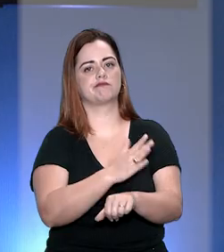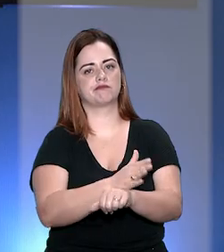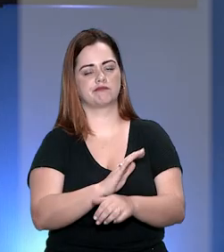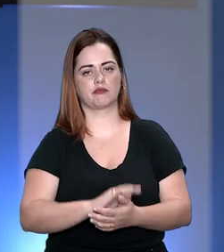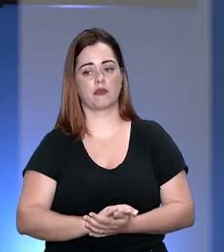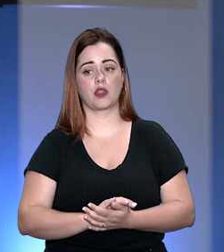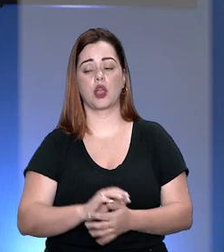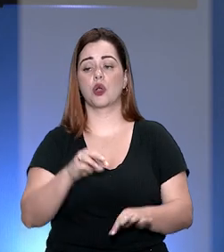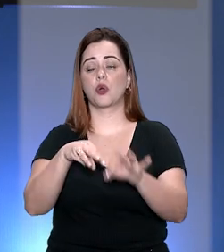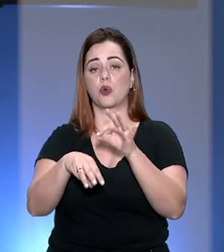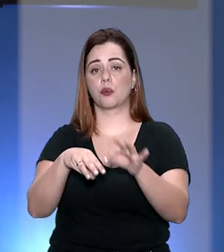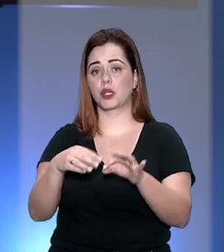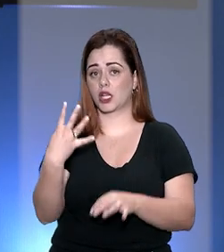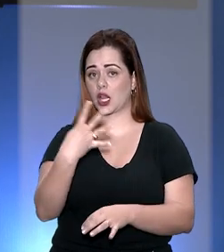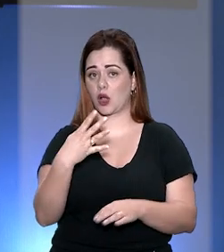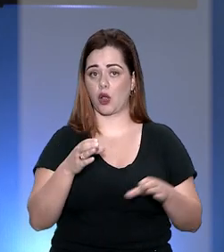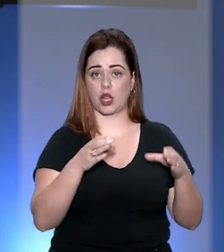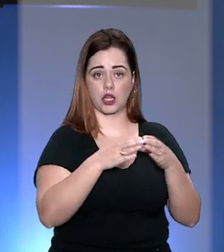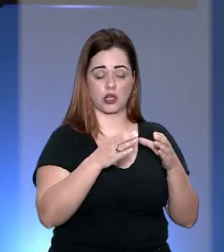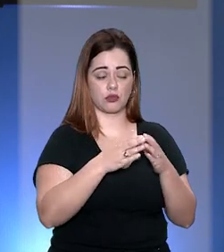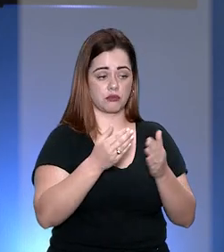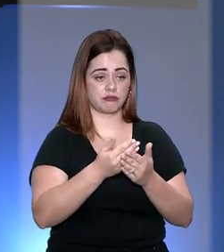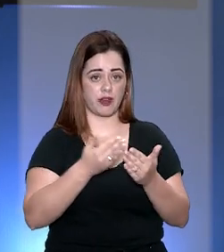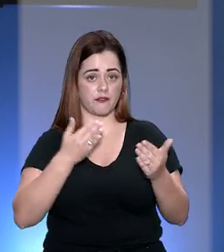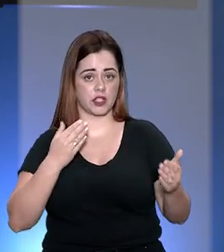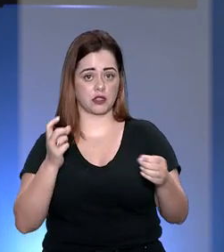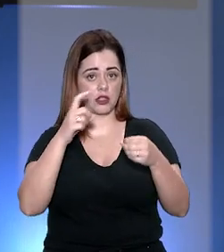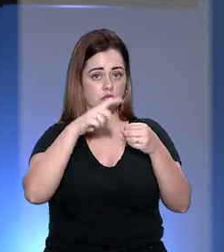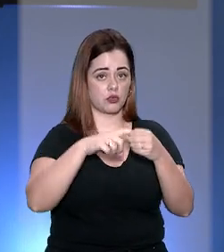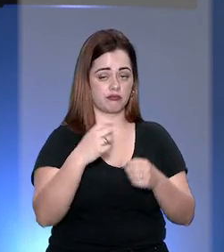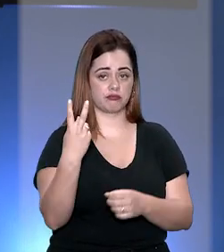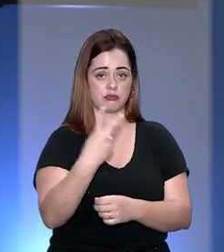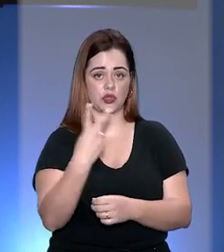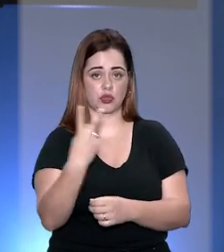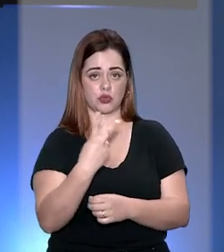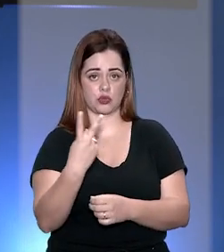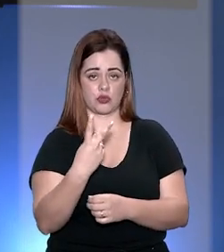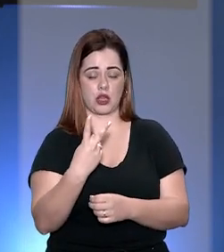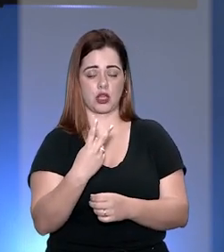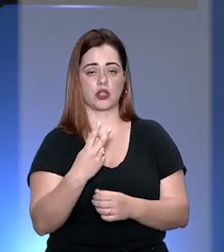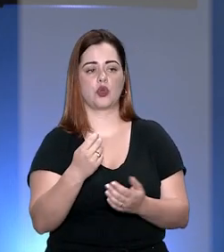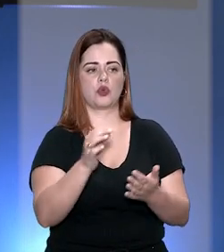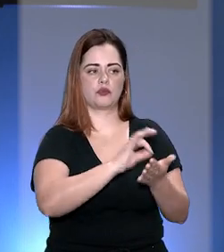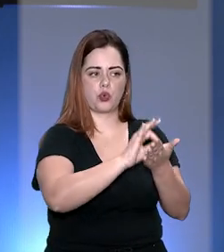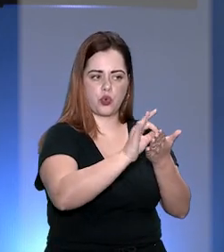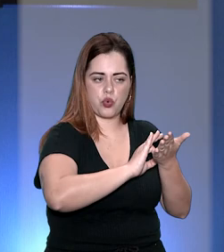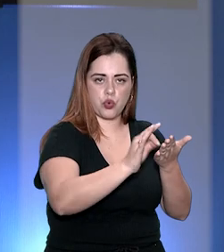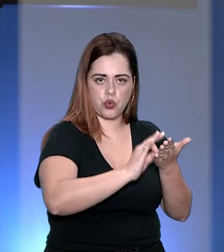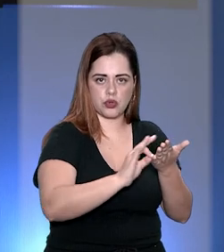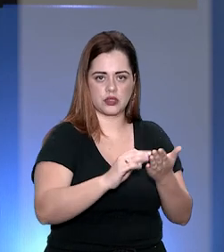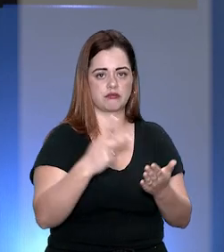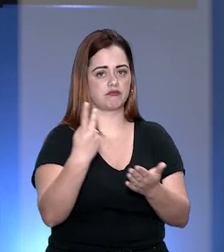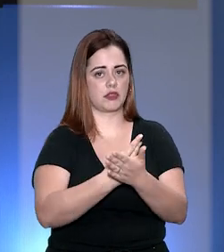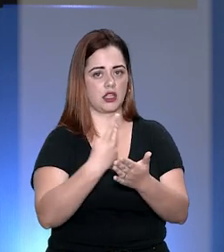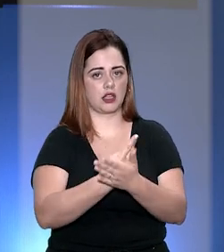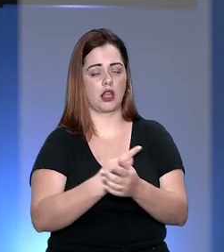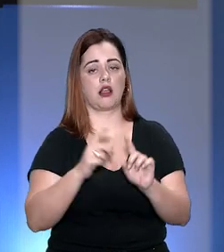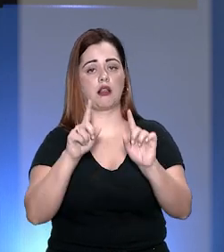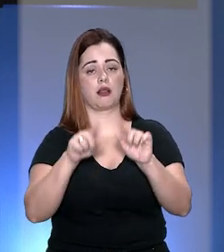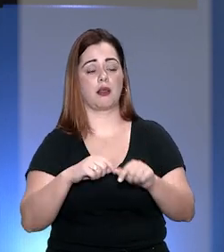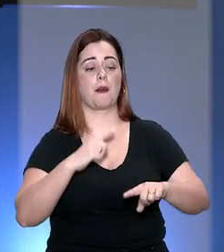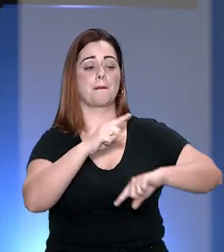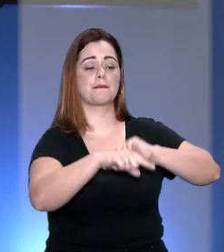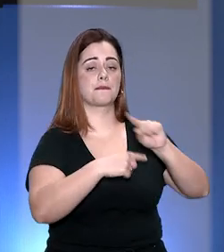prática. E os ministros da quarta turma afastaram a devolução em dobro de comissão de corretagem retida indevidamente